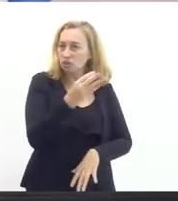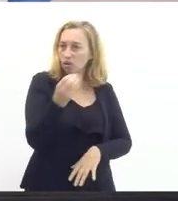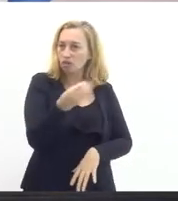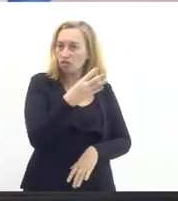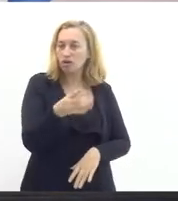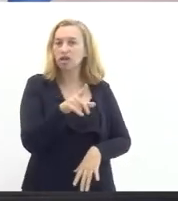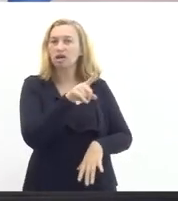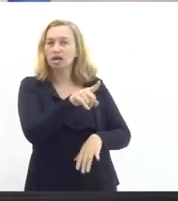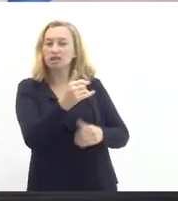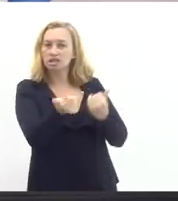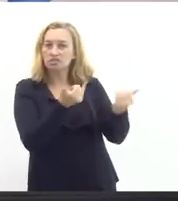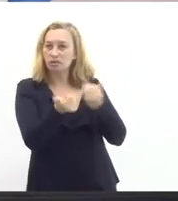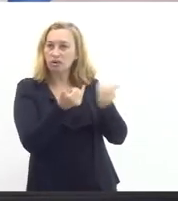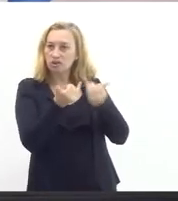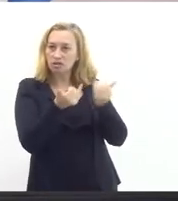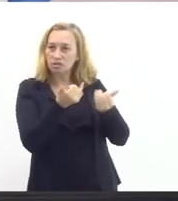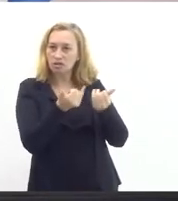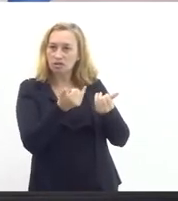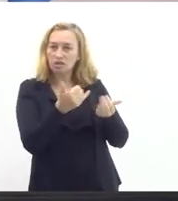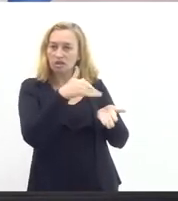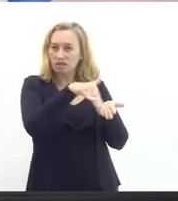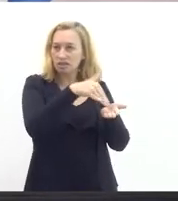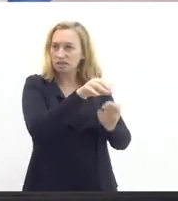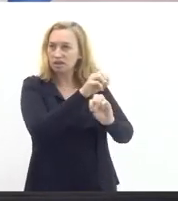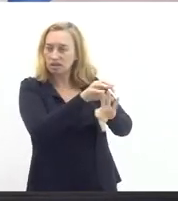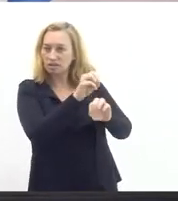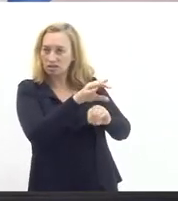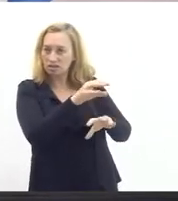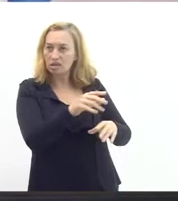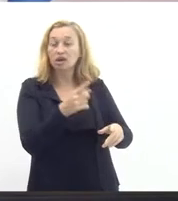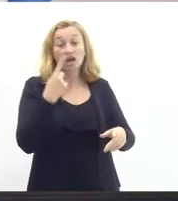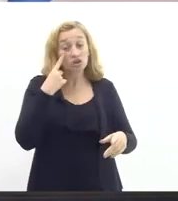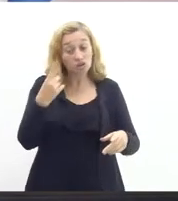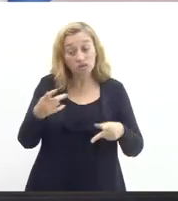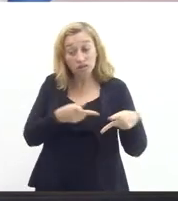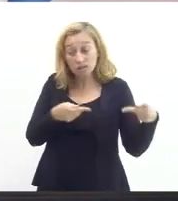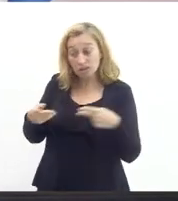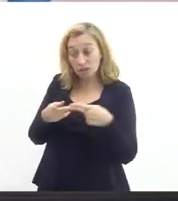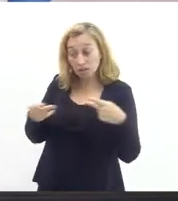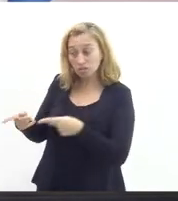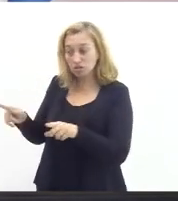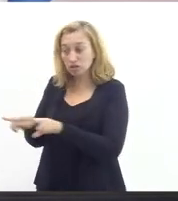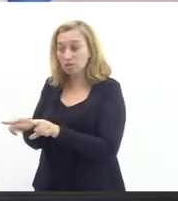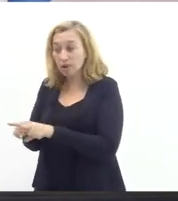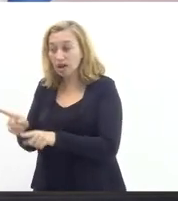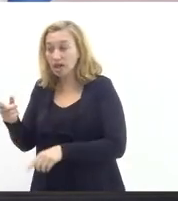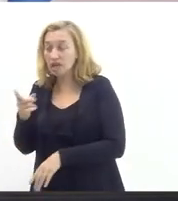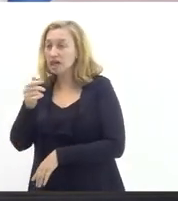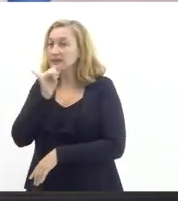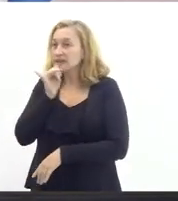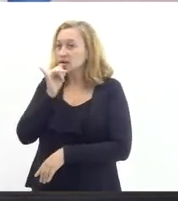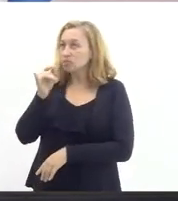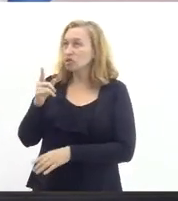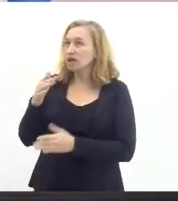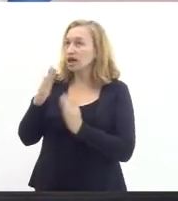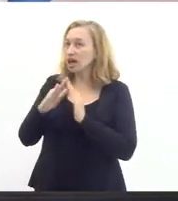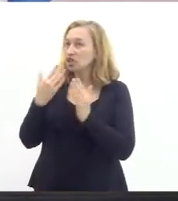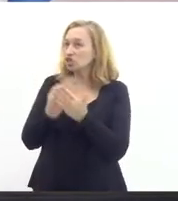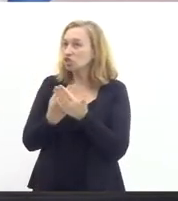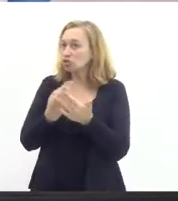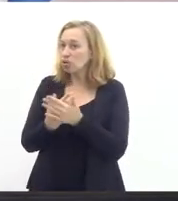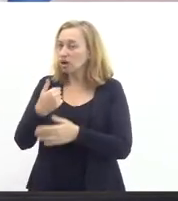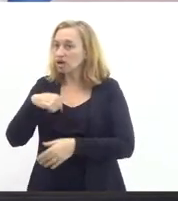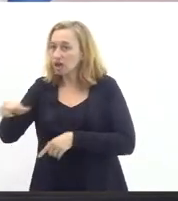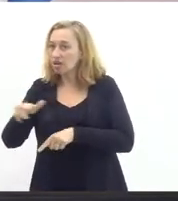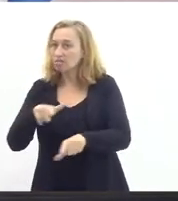dados que a SEDUC nos passa a gente visita em loco e vê a situação eu cito o exemplo da escola onde eu dei aula